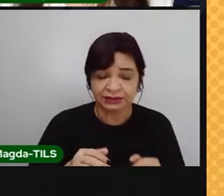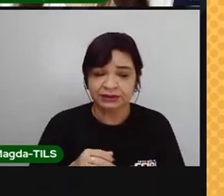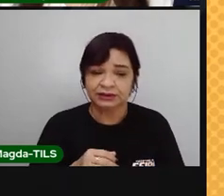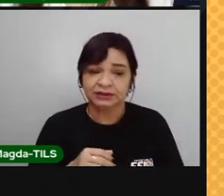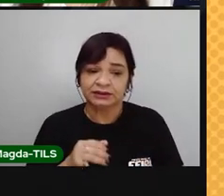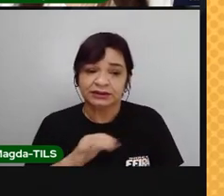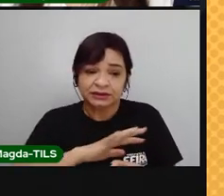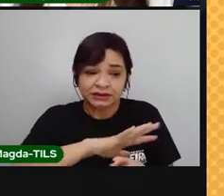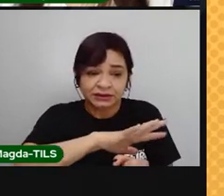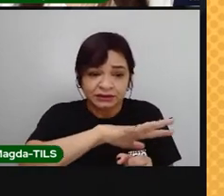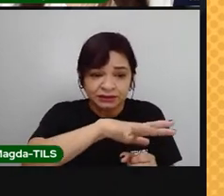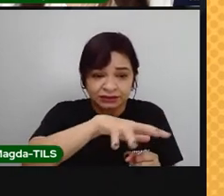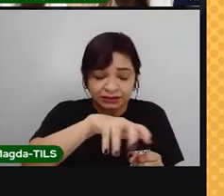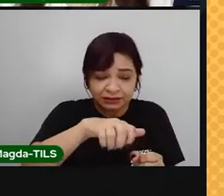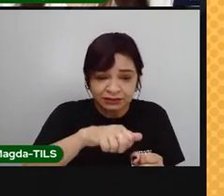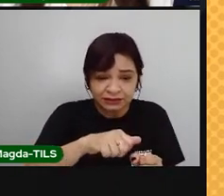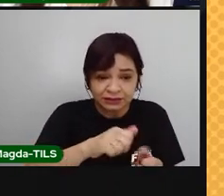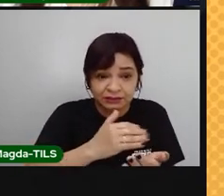planeta.